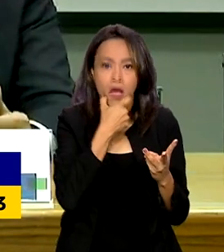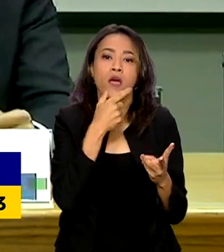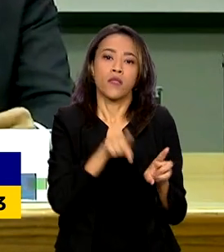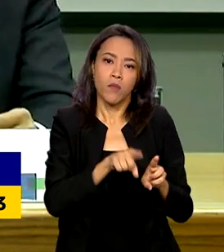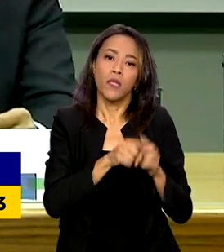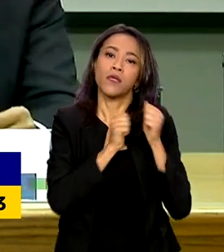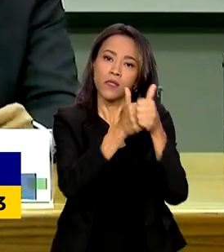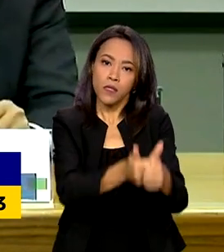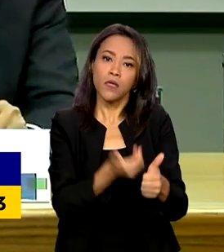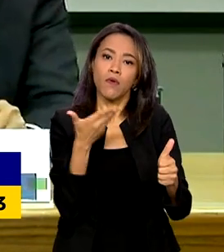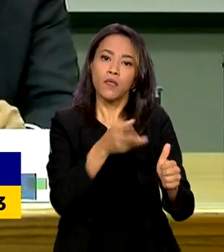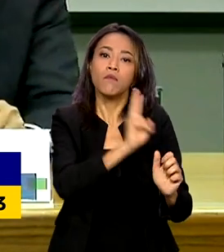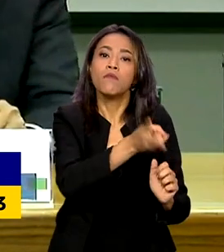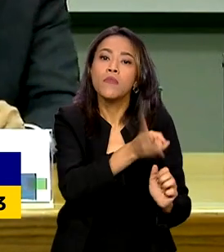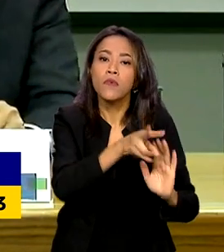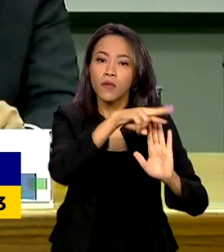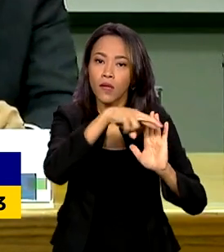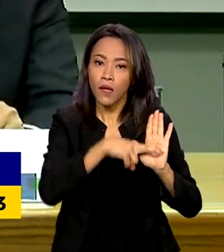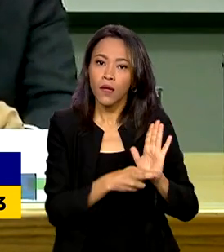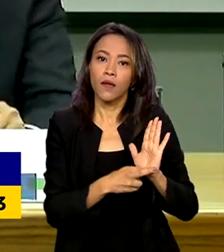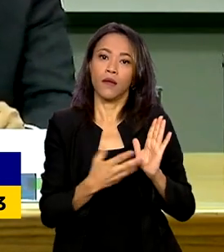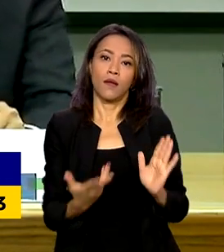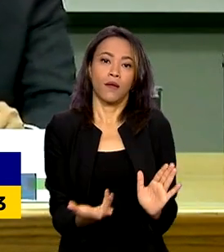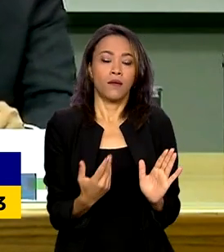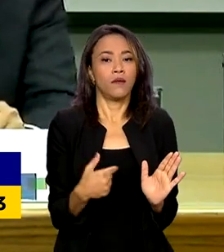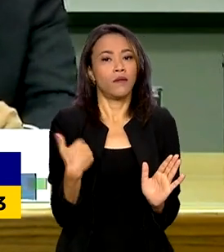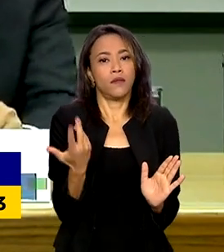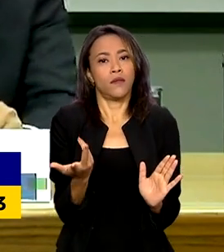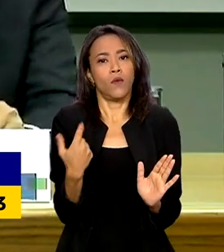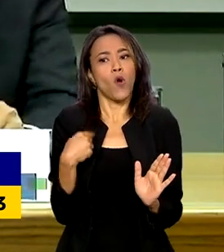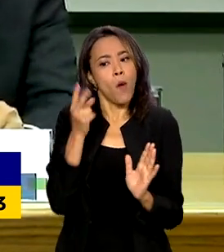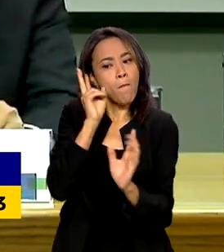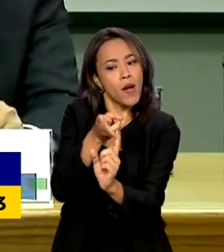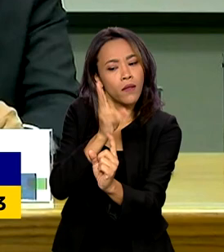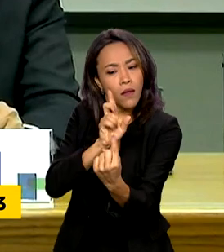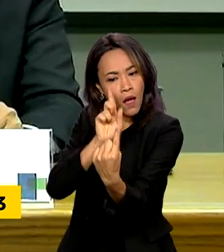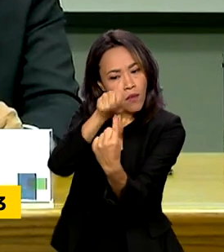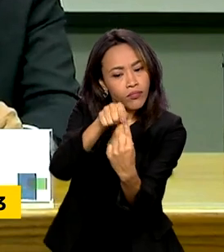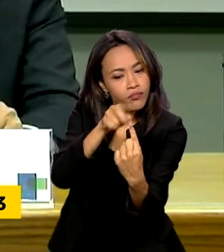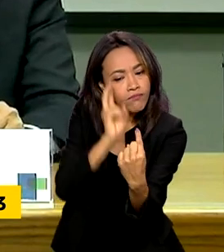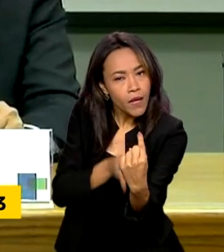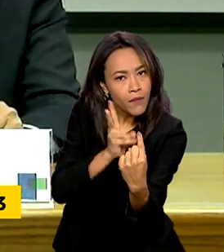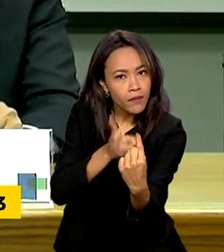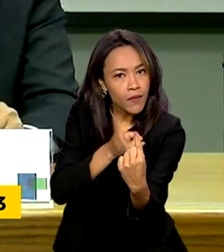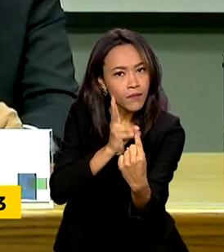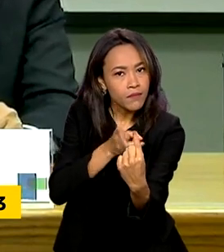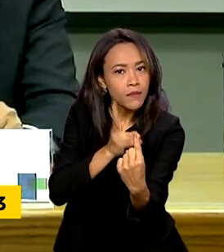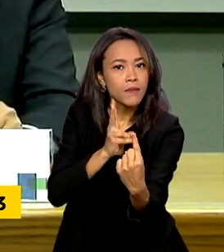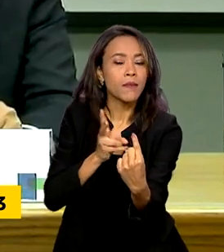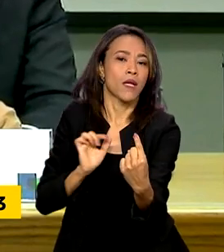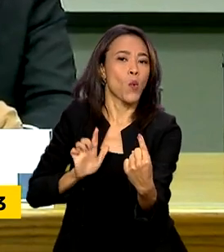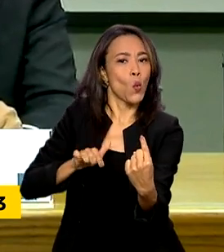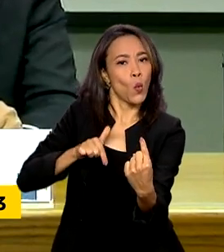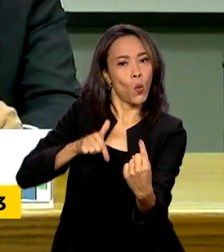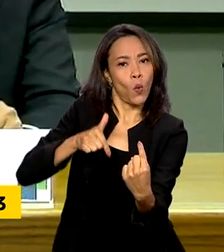elevadíssima, está fazendo isso. Você não abre mão da meta, você não trabalha com o ano-calendário.